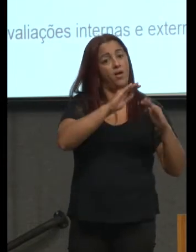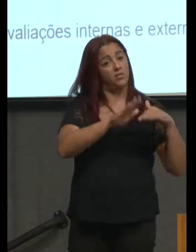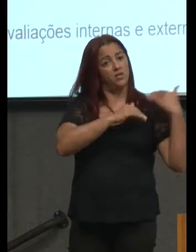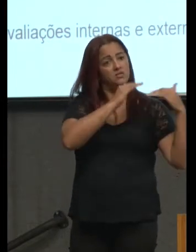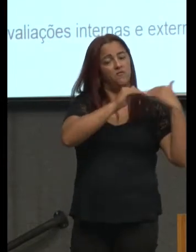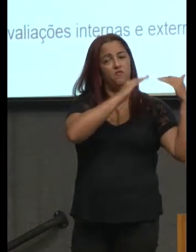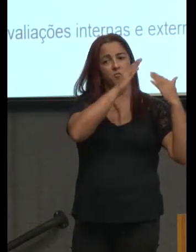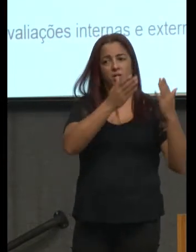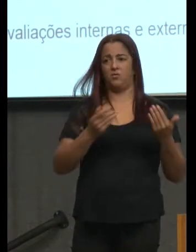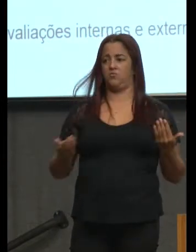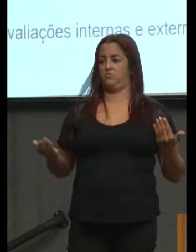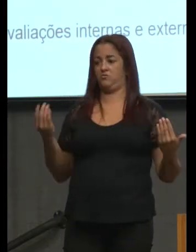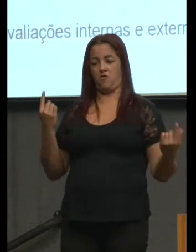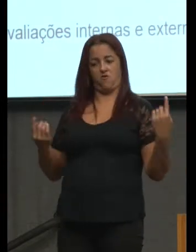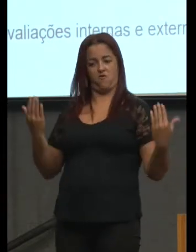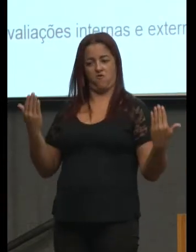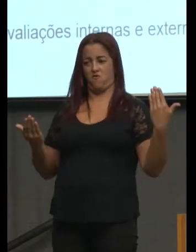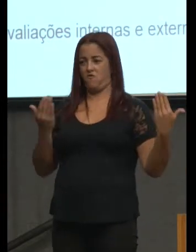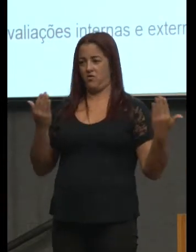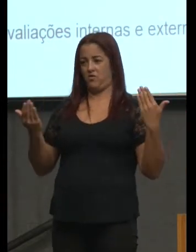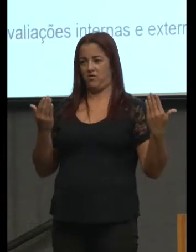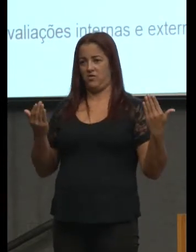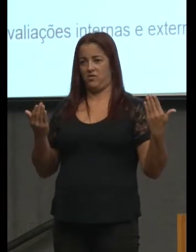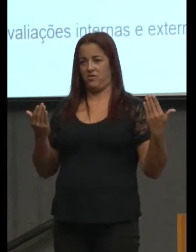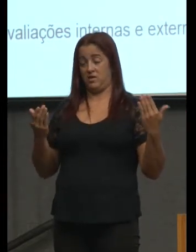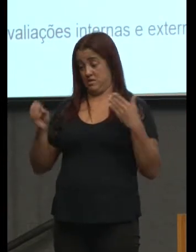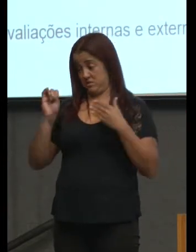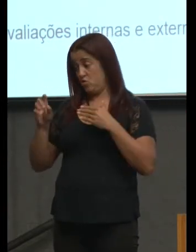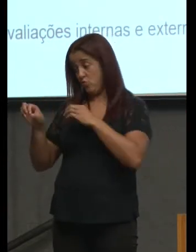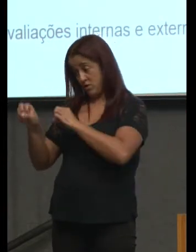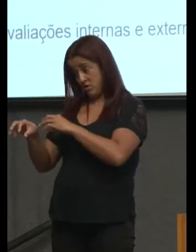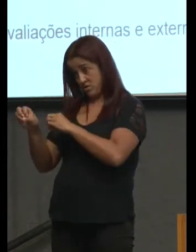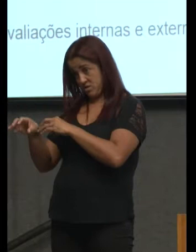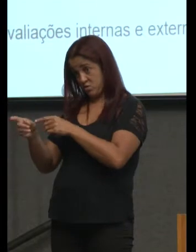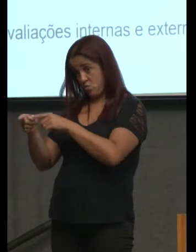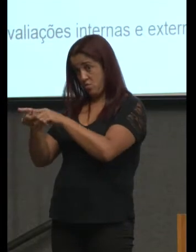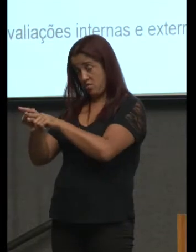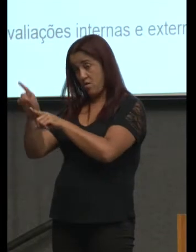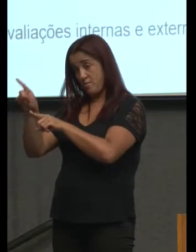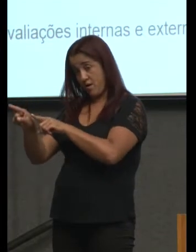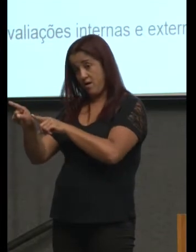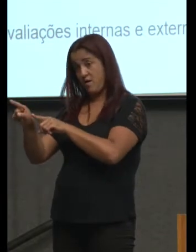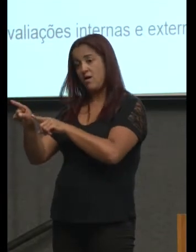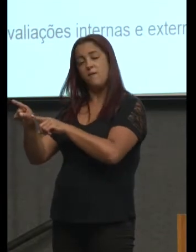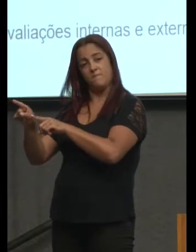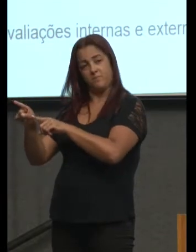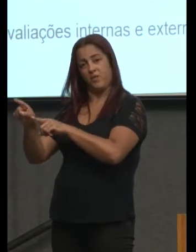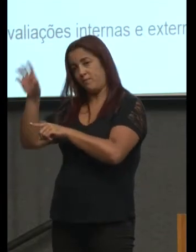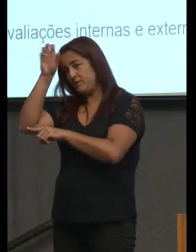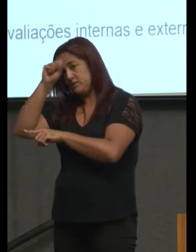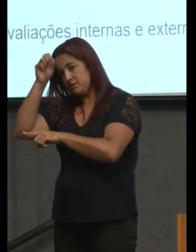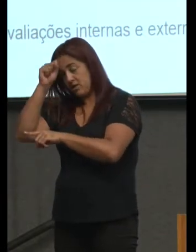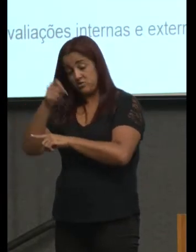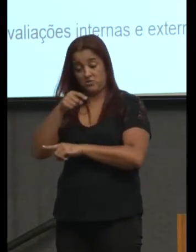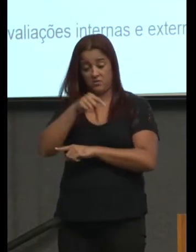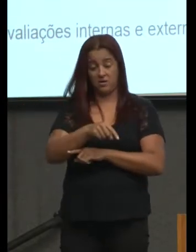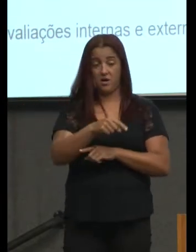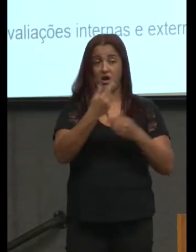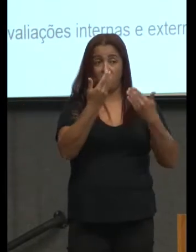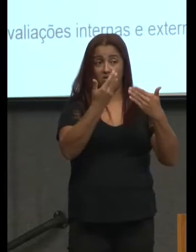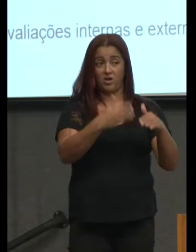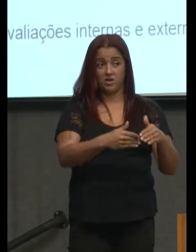ou seja e entendendo por desenvolvimento algo que se transforma algo que se modifica